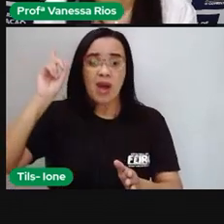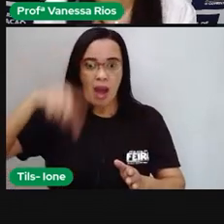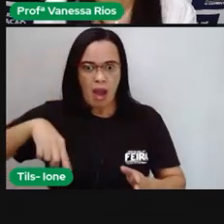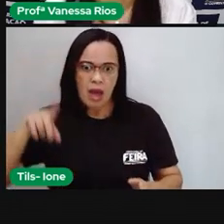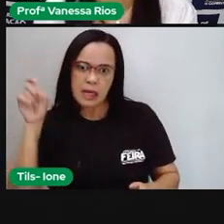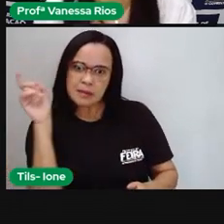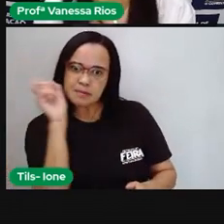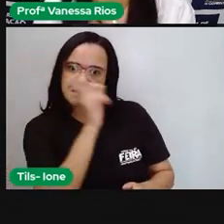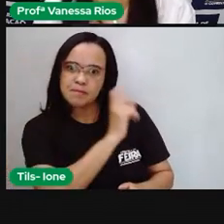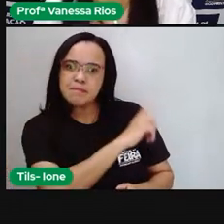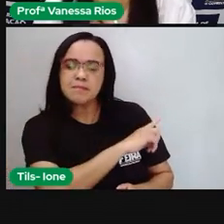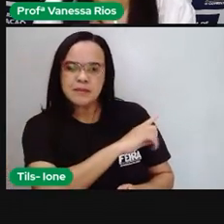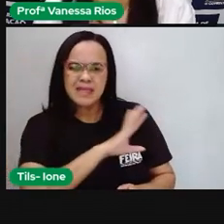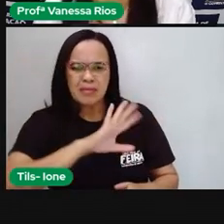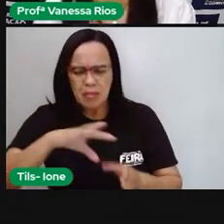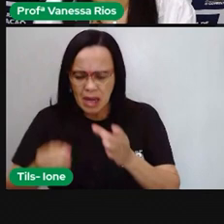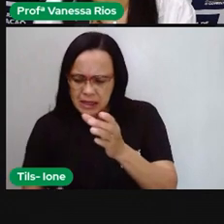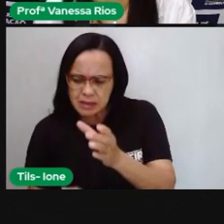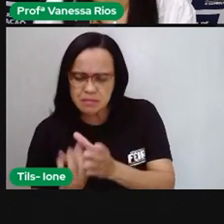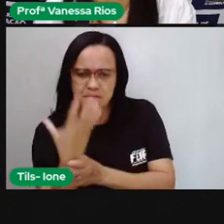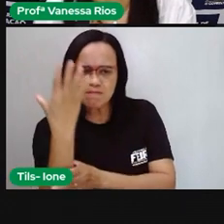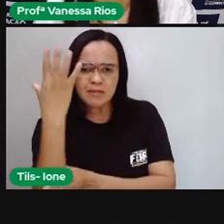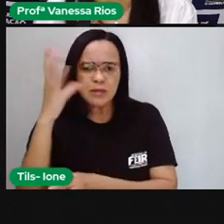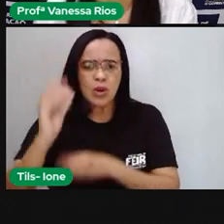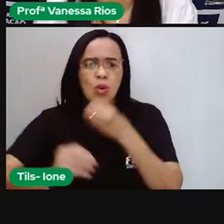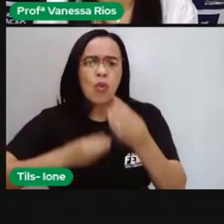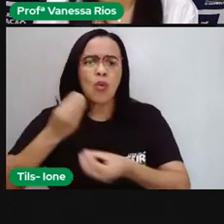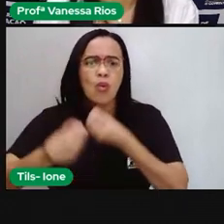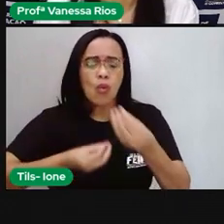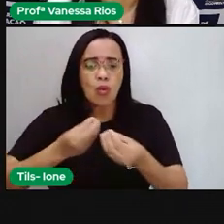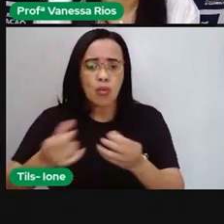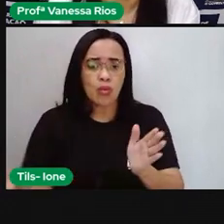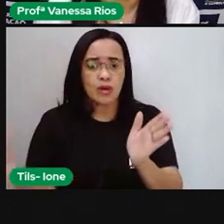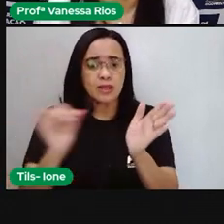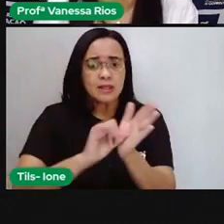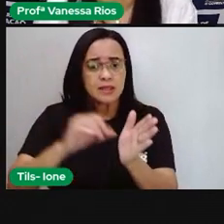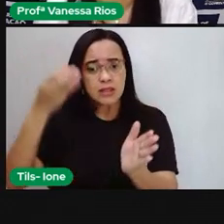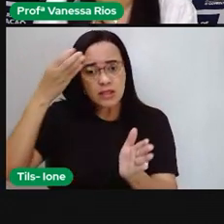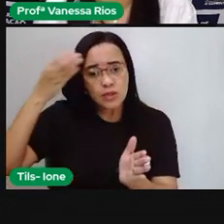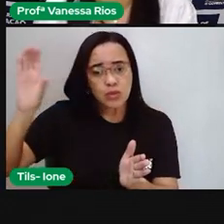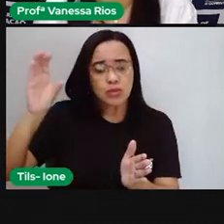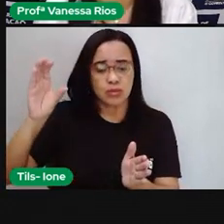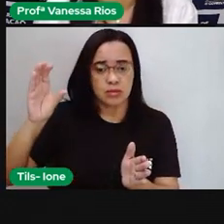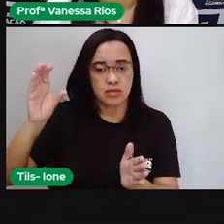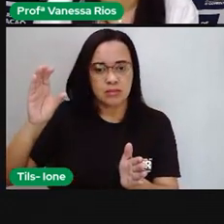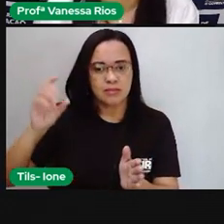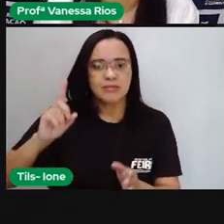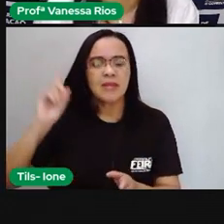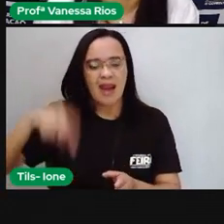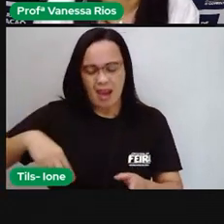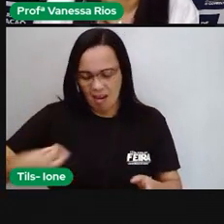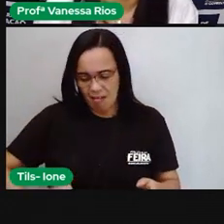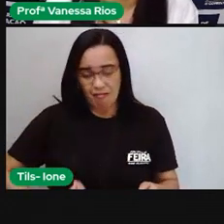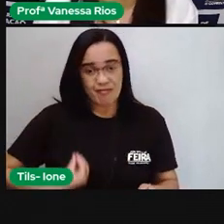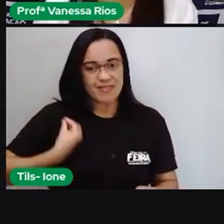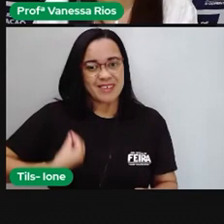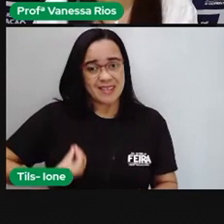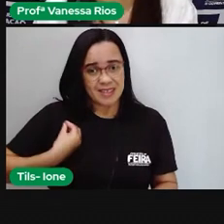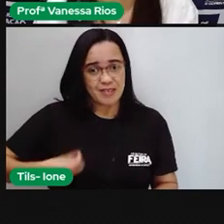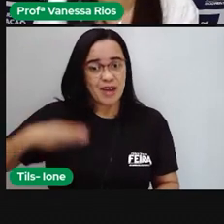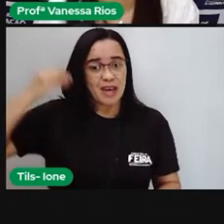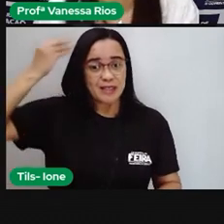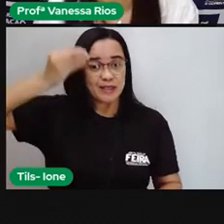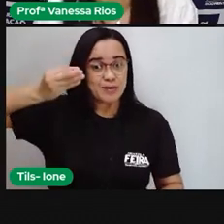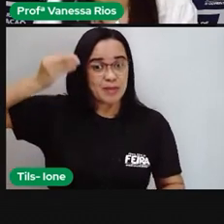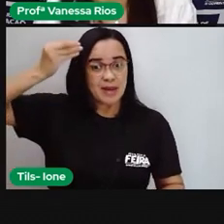constrói aí a nossa identidade cultural é justamente as experiências, né? São as nossas vivências e